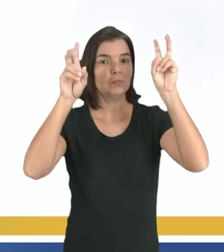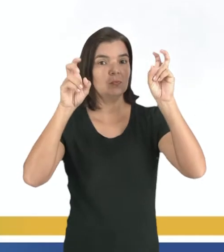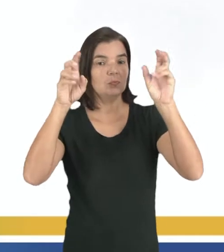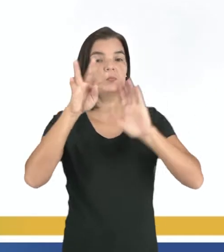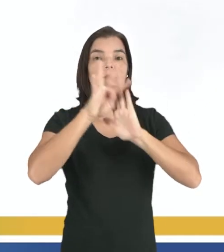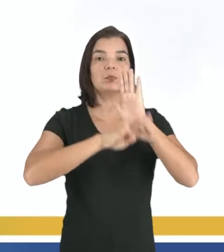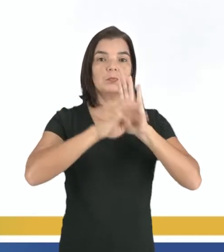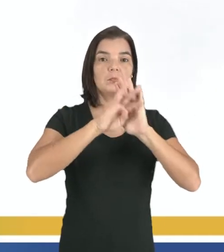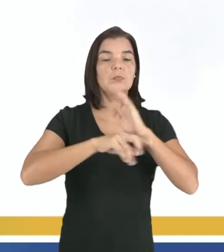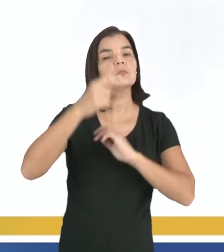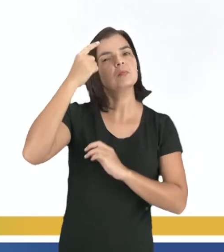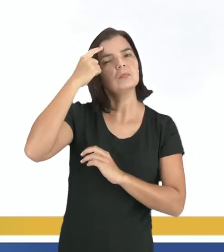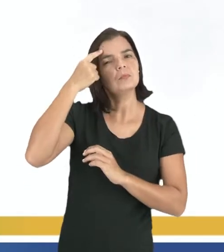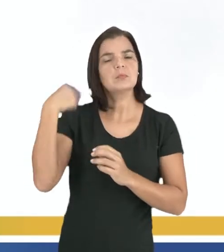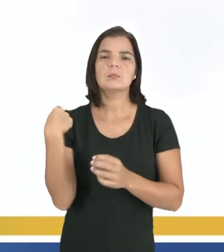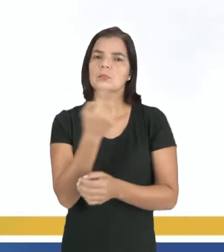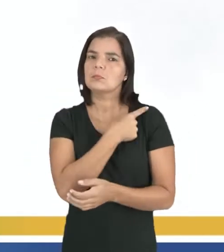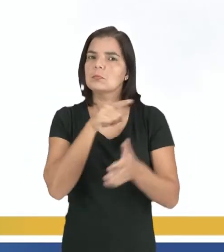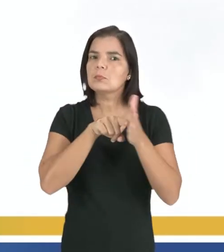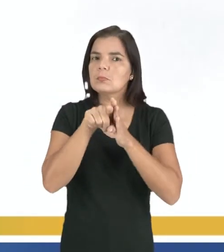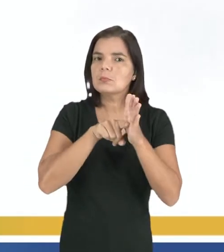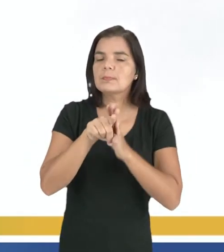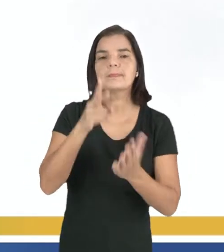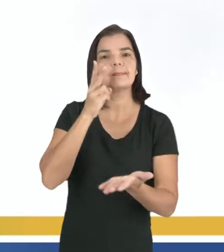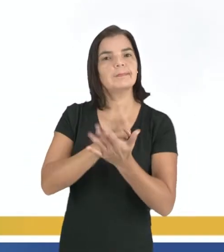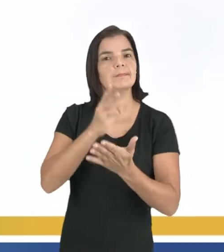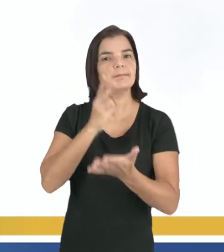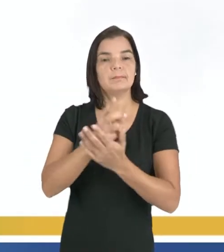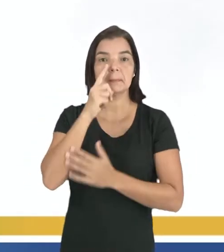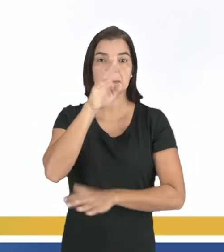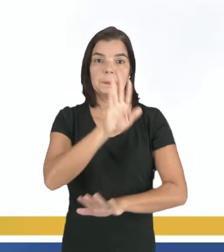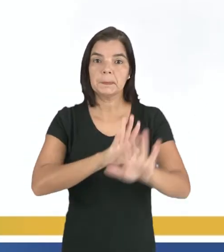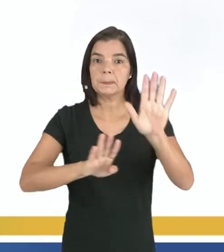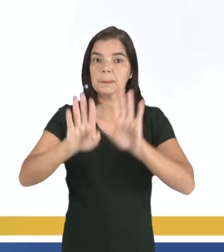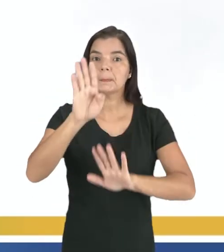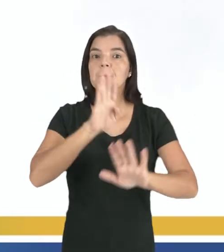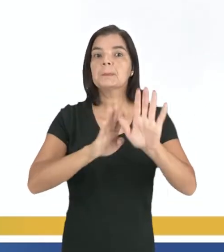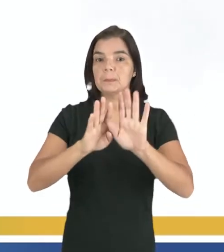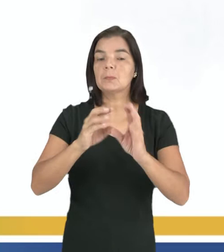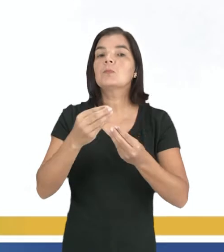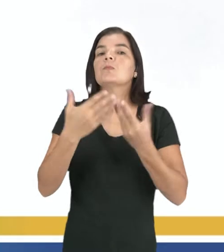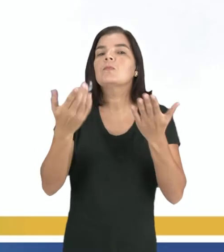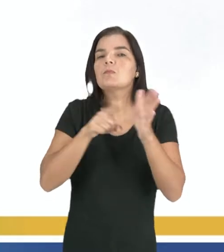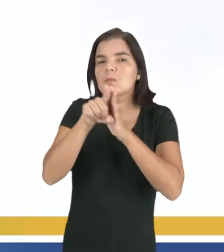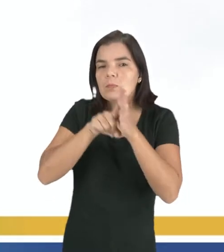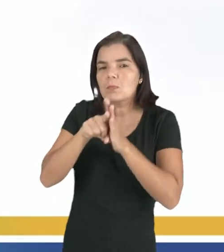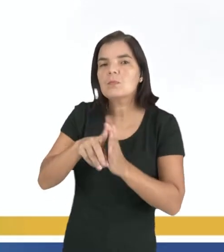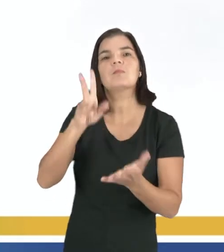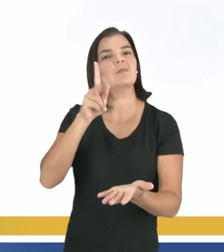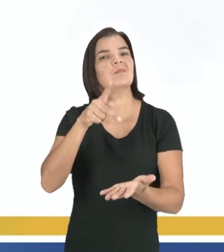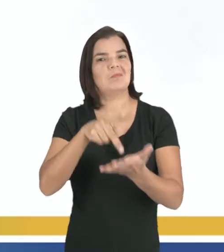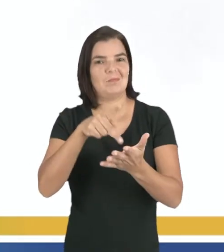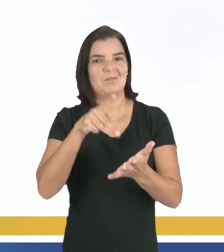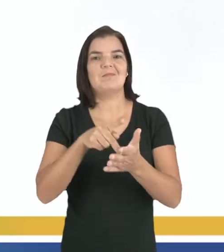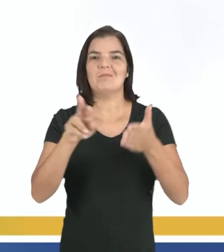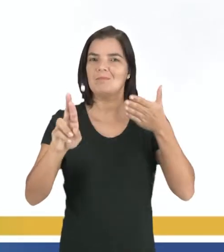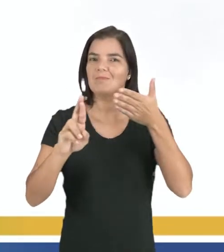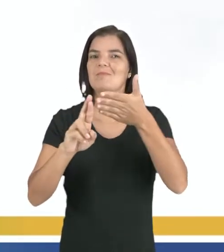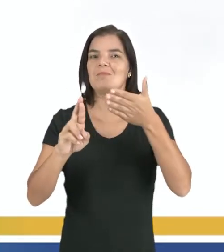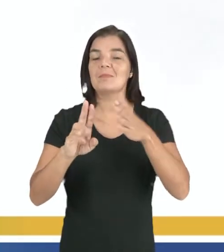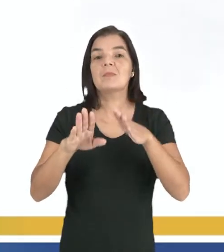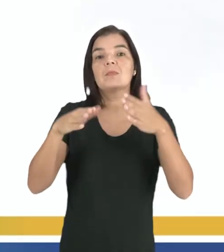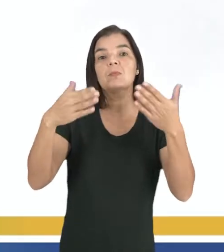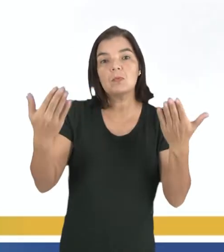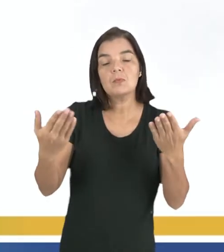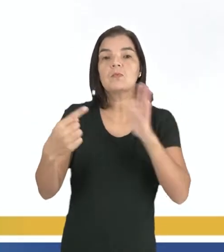texto, pensamos na nossa pesquisa, devemos sempre ter cuidado com as nossas fontes, se elas de fato são verdadeiras. E